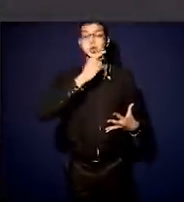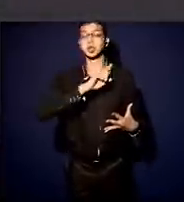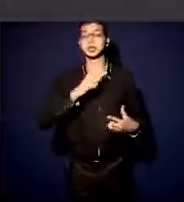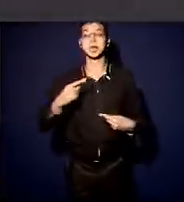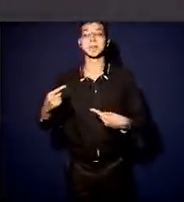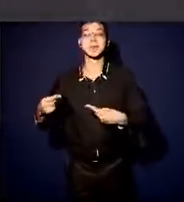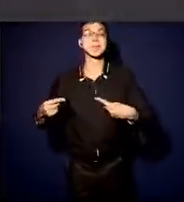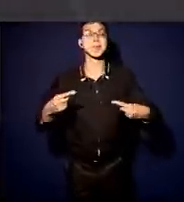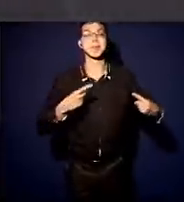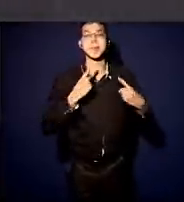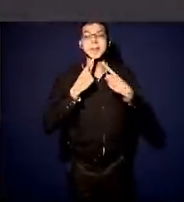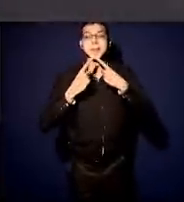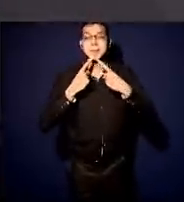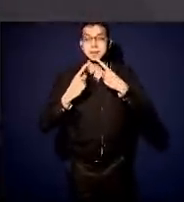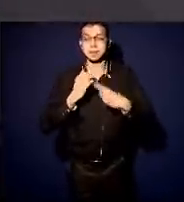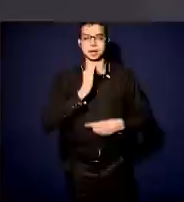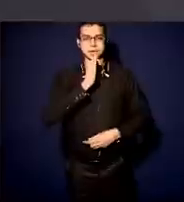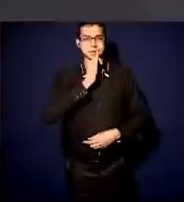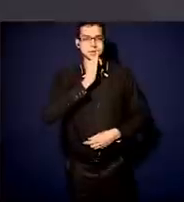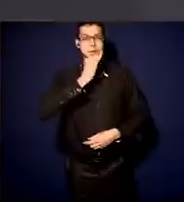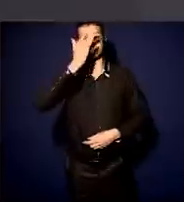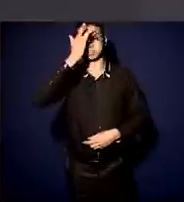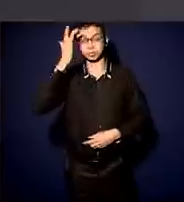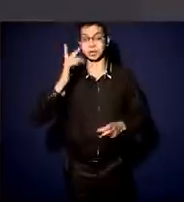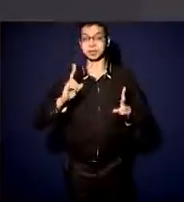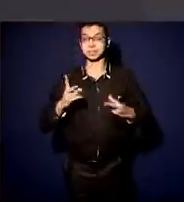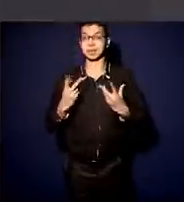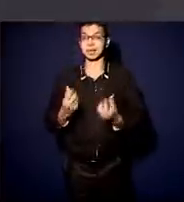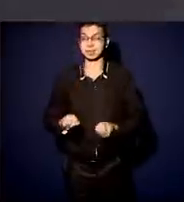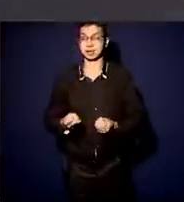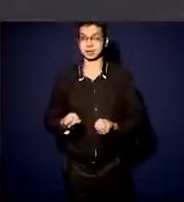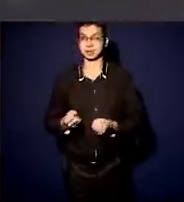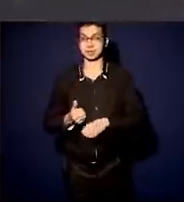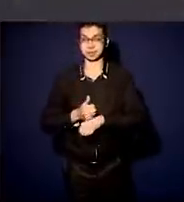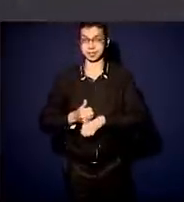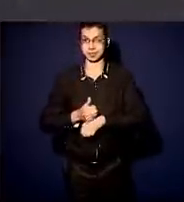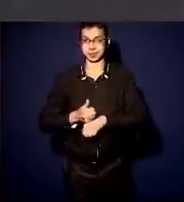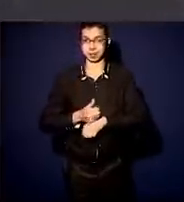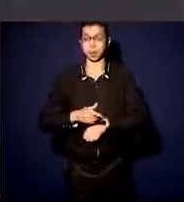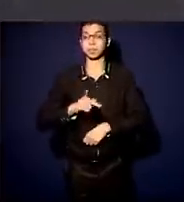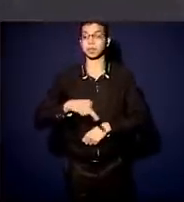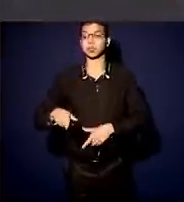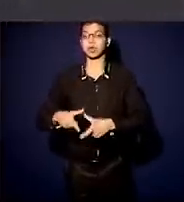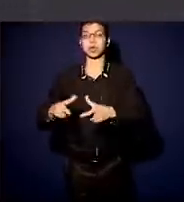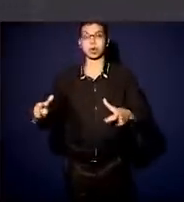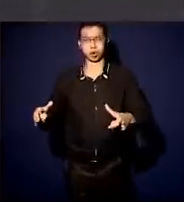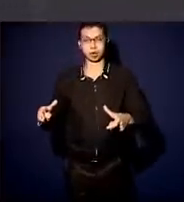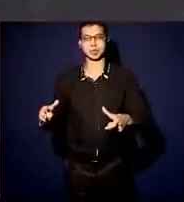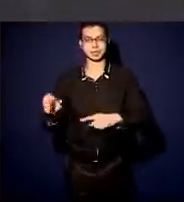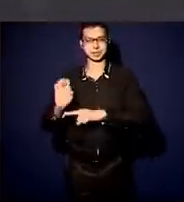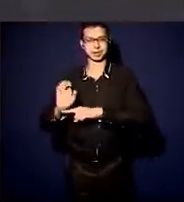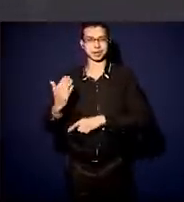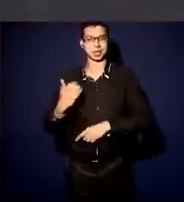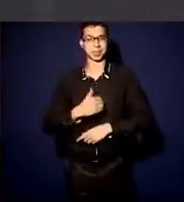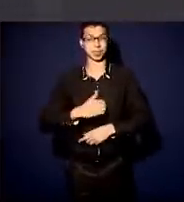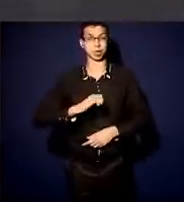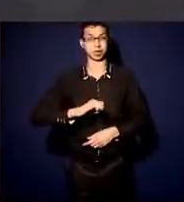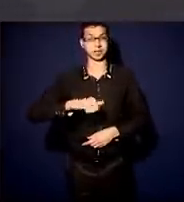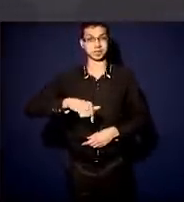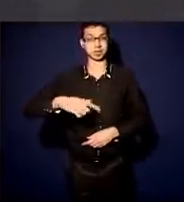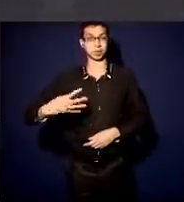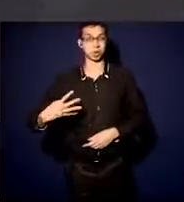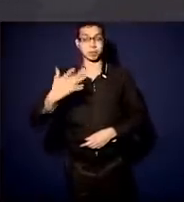quem se posicionasse a favor de reformar o plano de carreira do magistério, dos professores no Estado, que era de 1974,